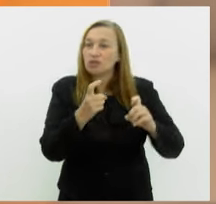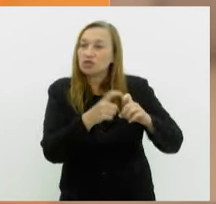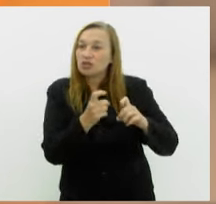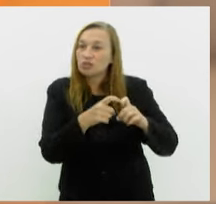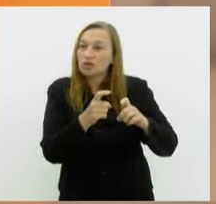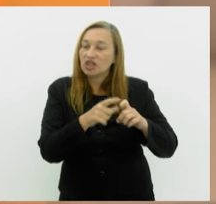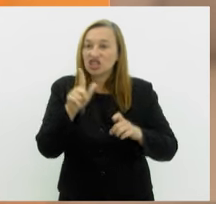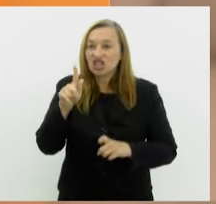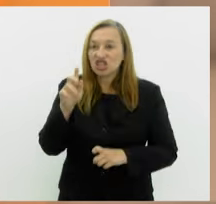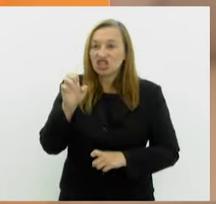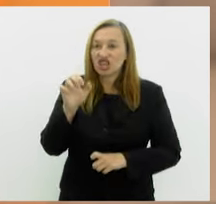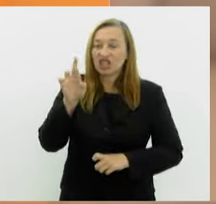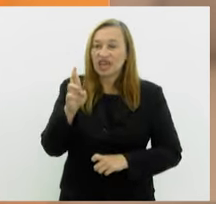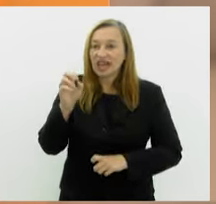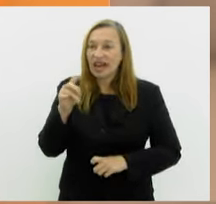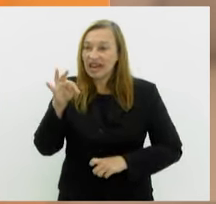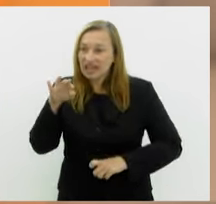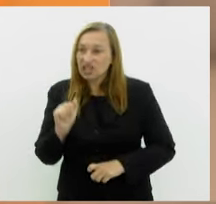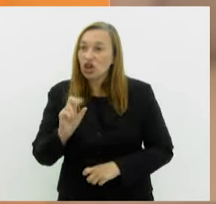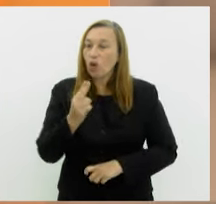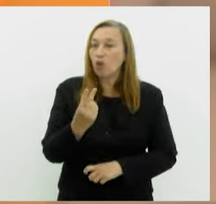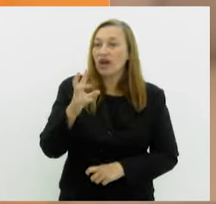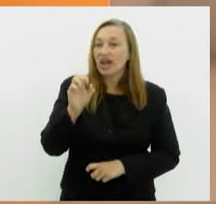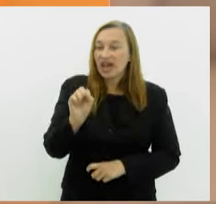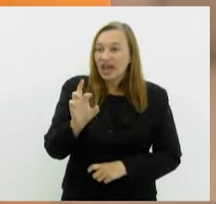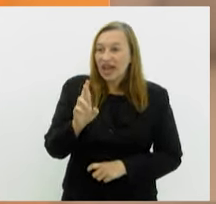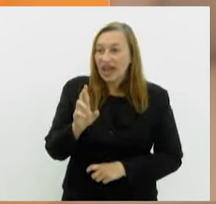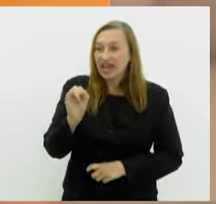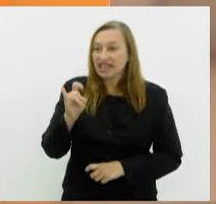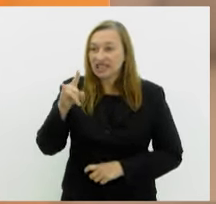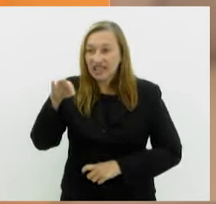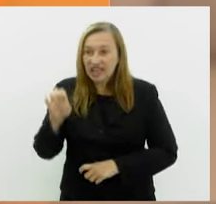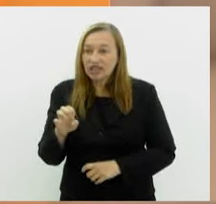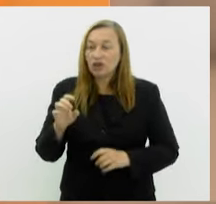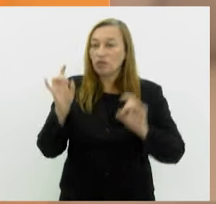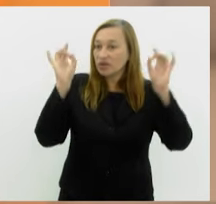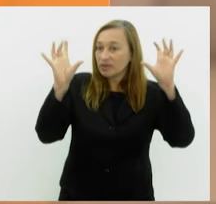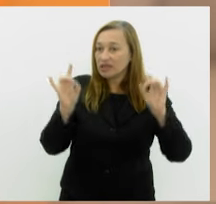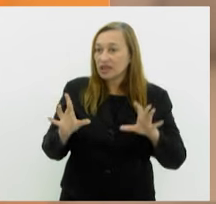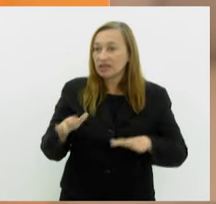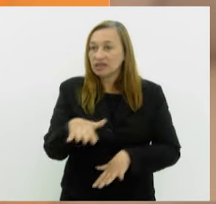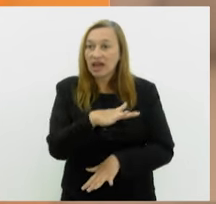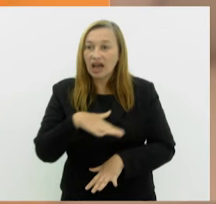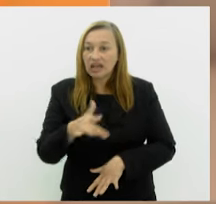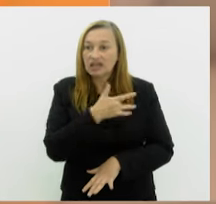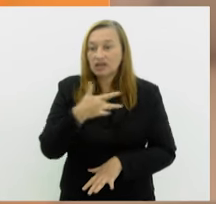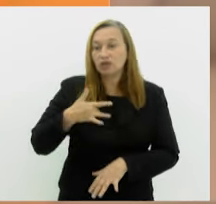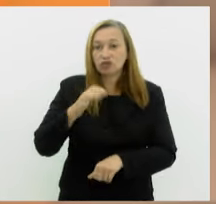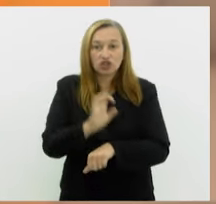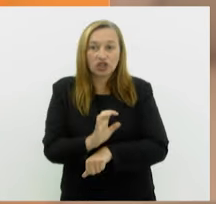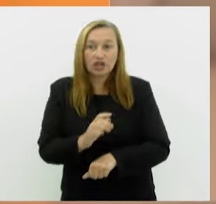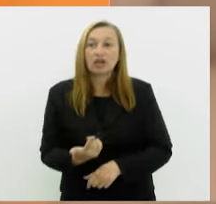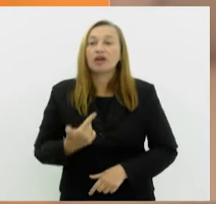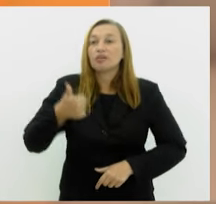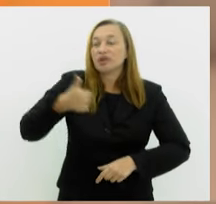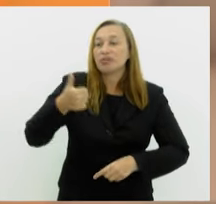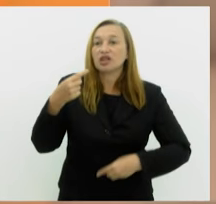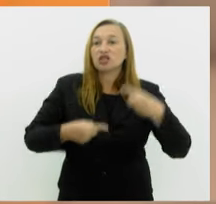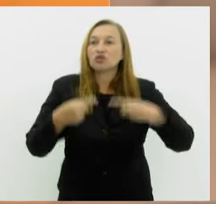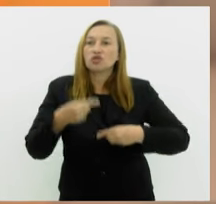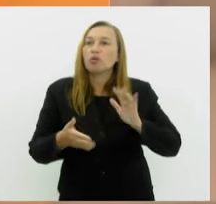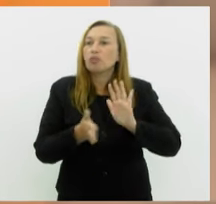generalista ou residente como médico especialista em unidades de saúde do Estado. Em primeira discussão,